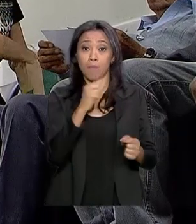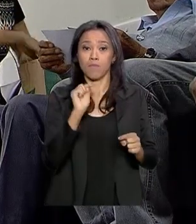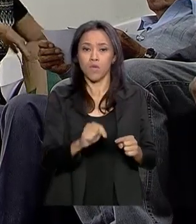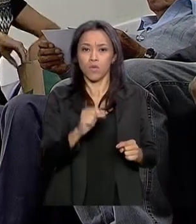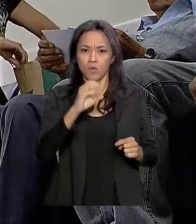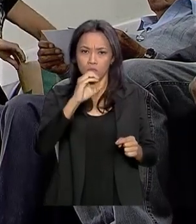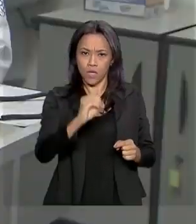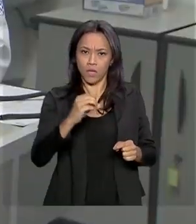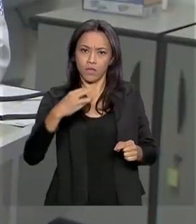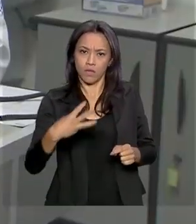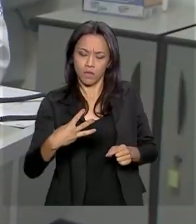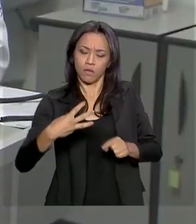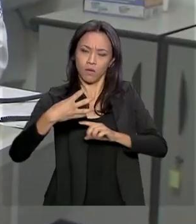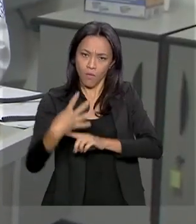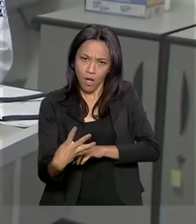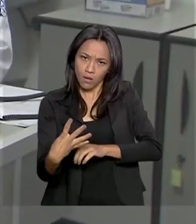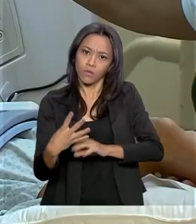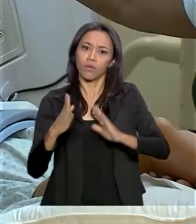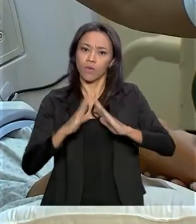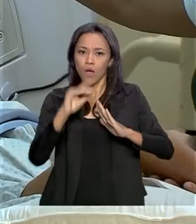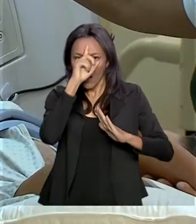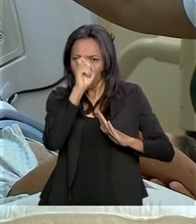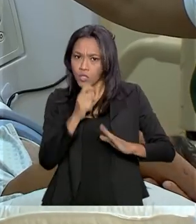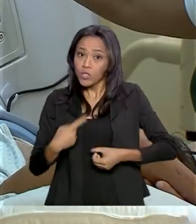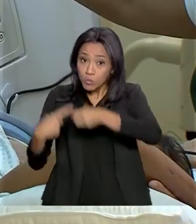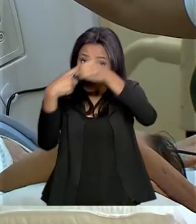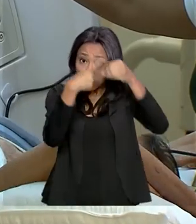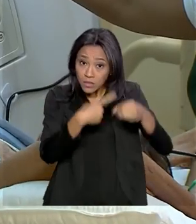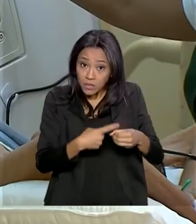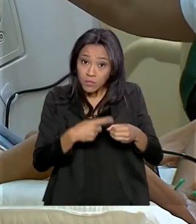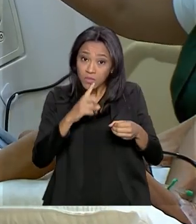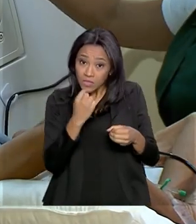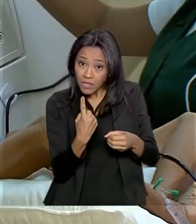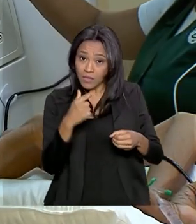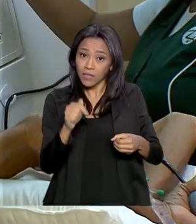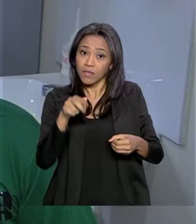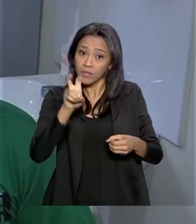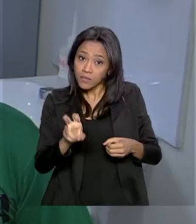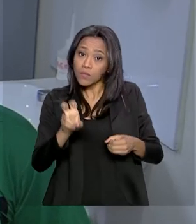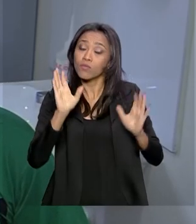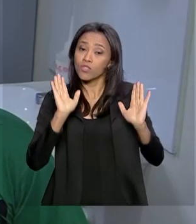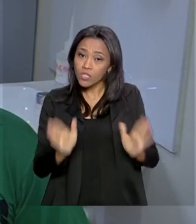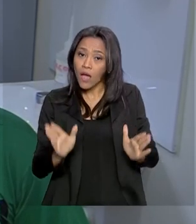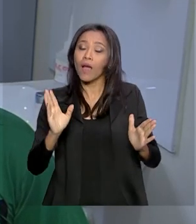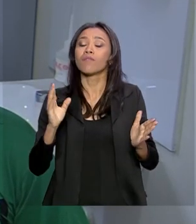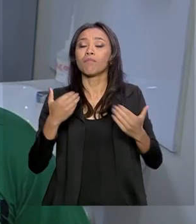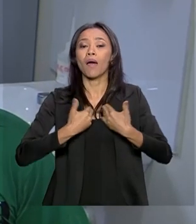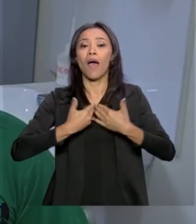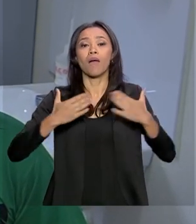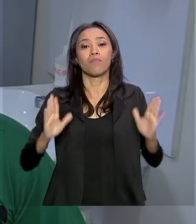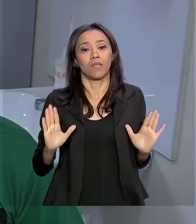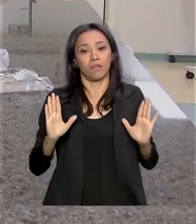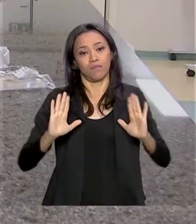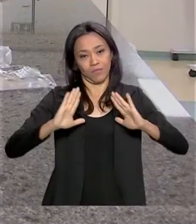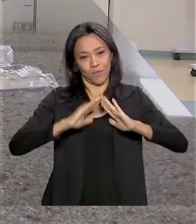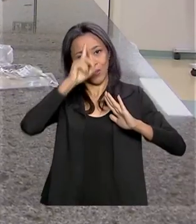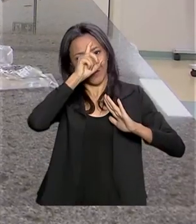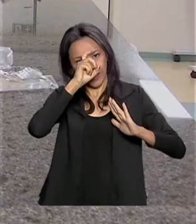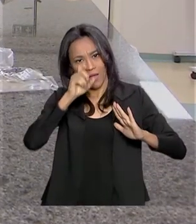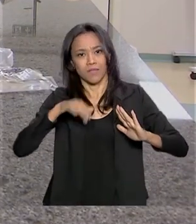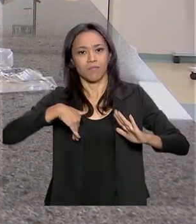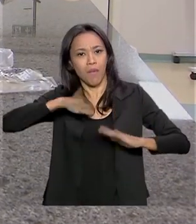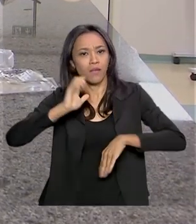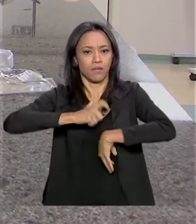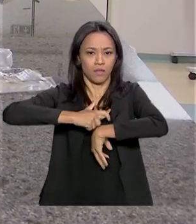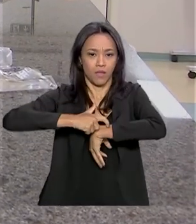175 municípios já se comprometeram a ficar de portas abertas por mais tempo para atender a população. Atuam